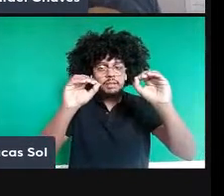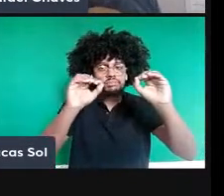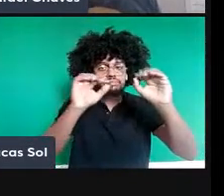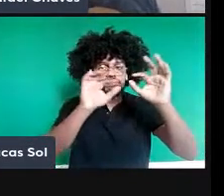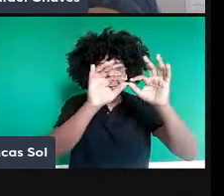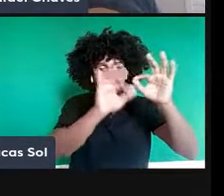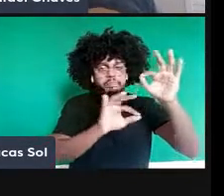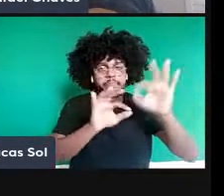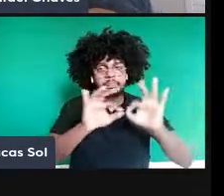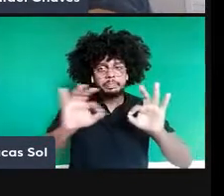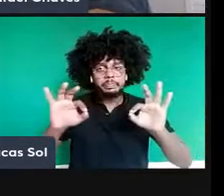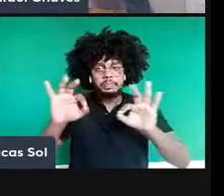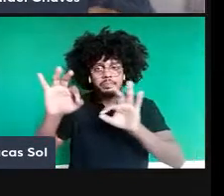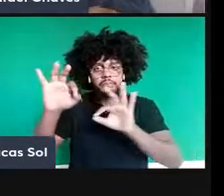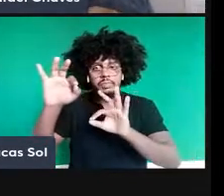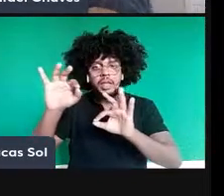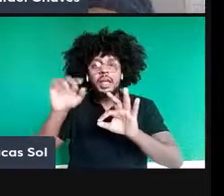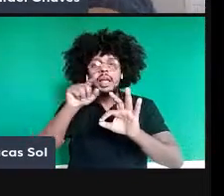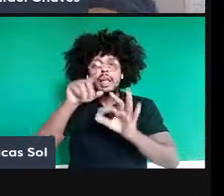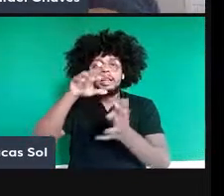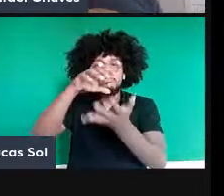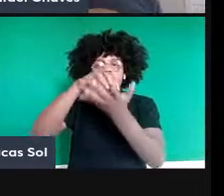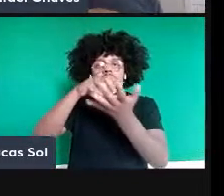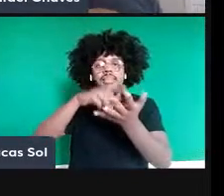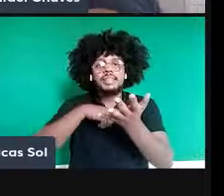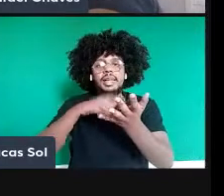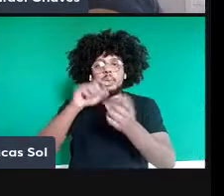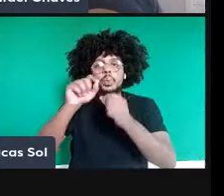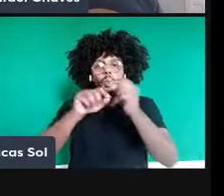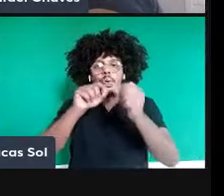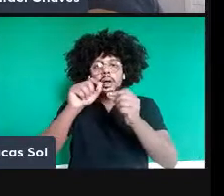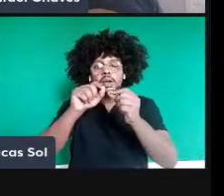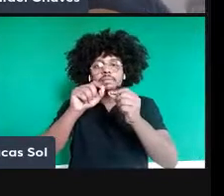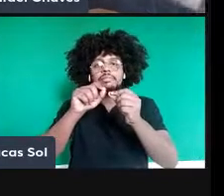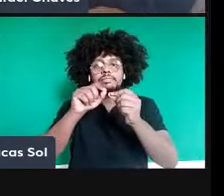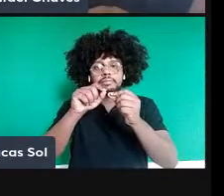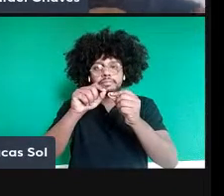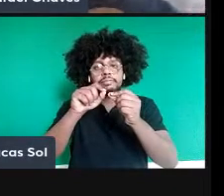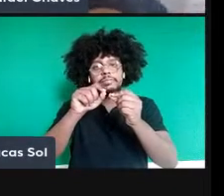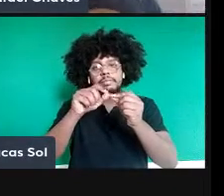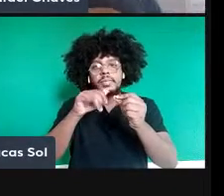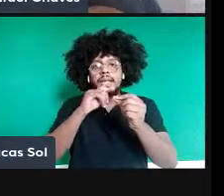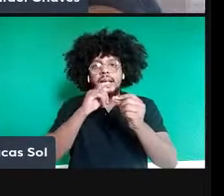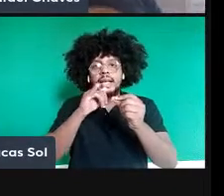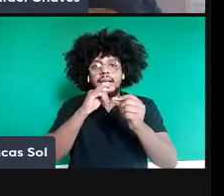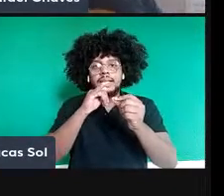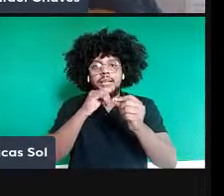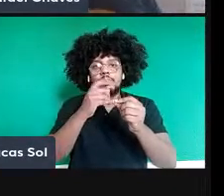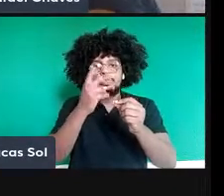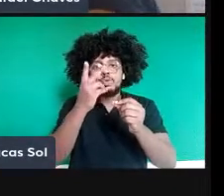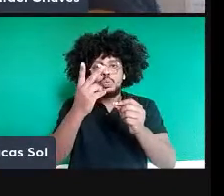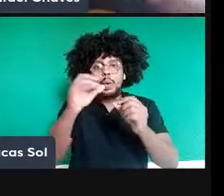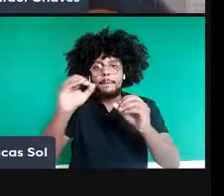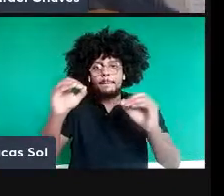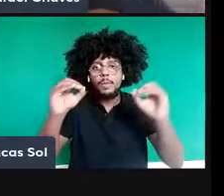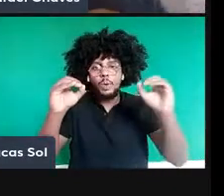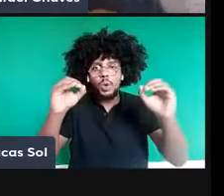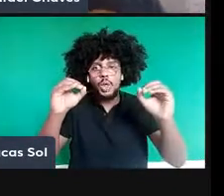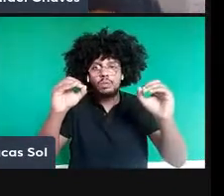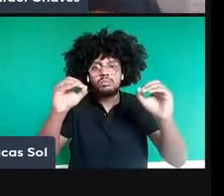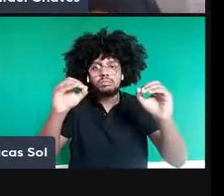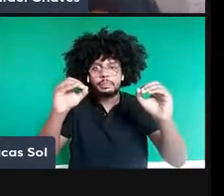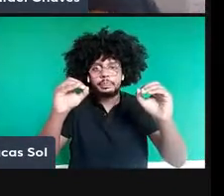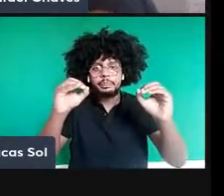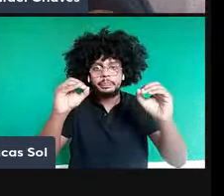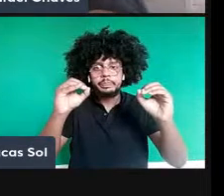sistemas físicos. Por exemplo, está gerando duas bolinhas de ping-pong e mandando uma para Alice, outra para o Bob, ou podem ser dois